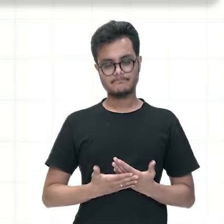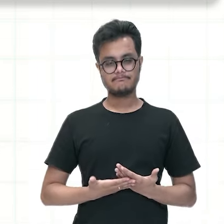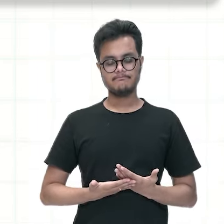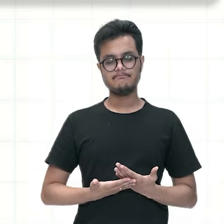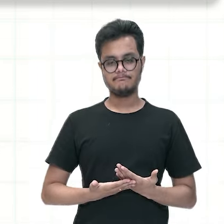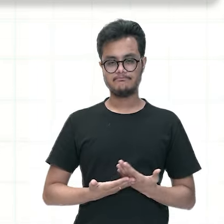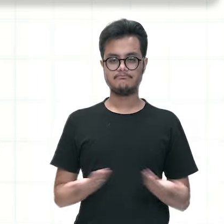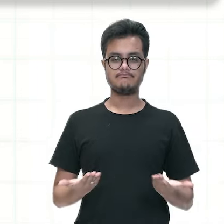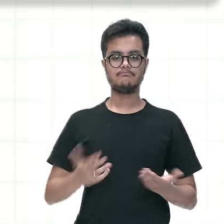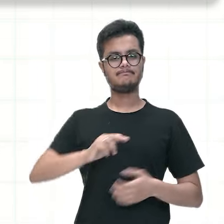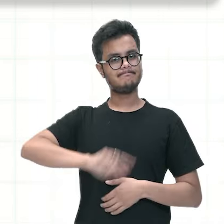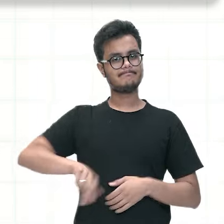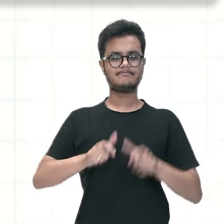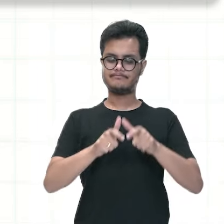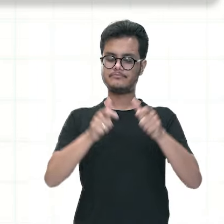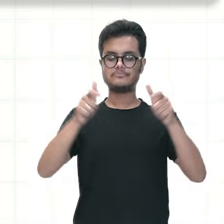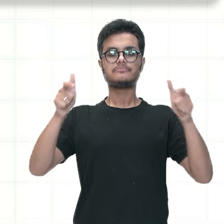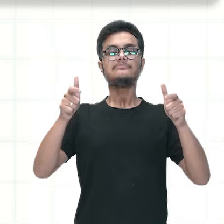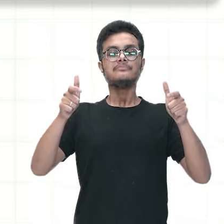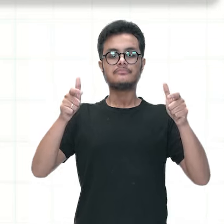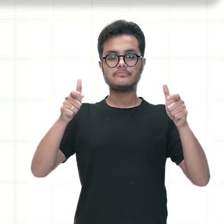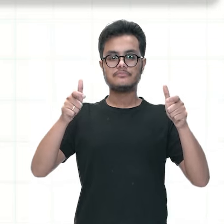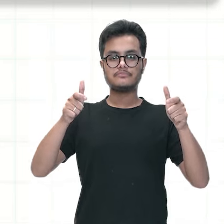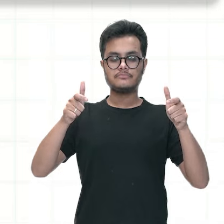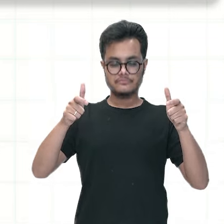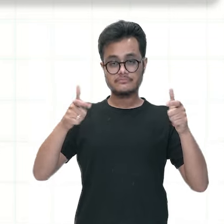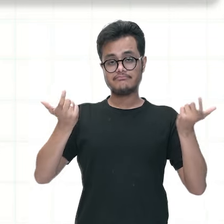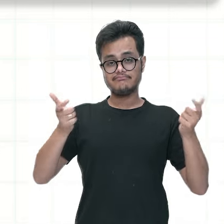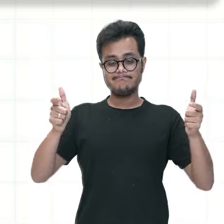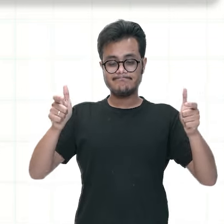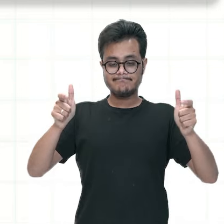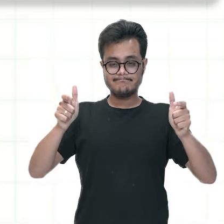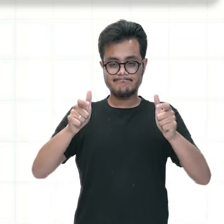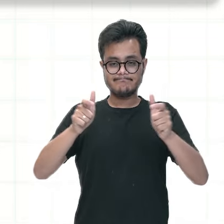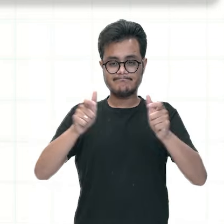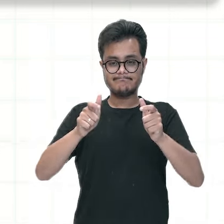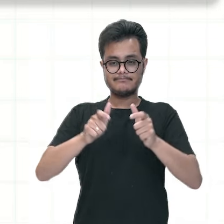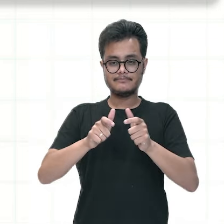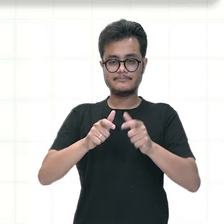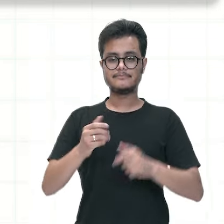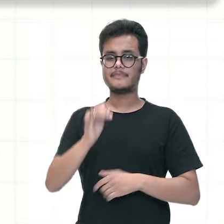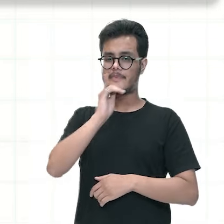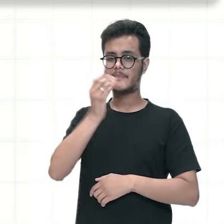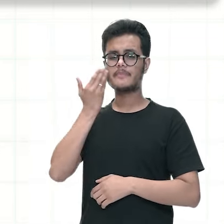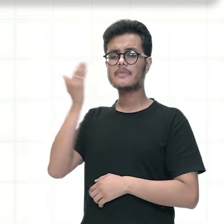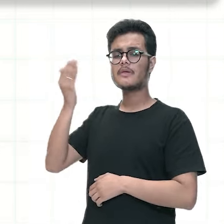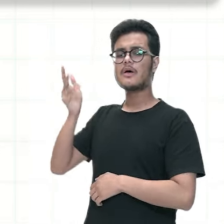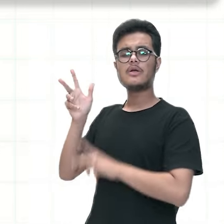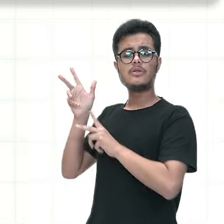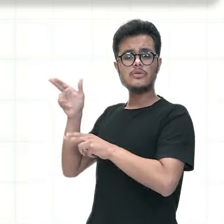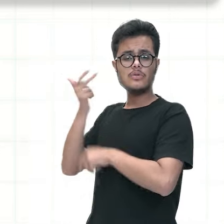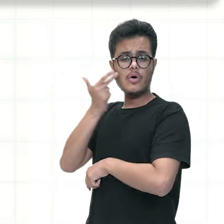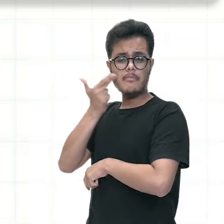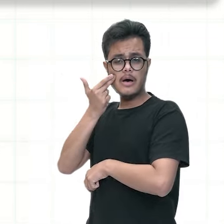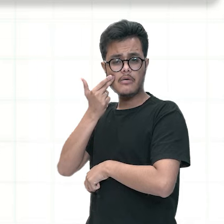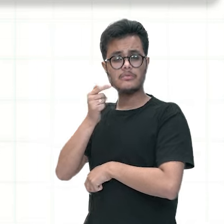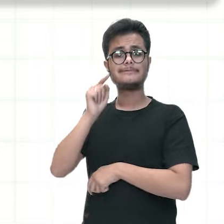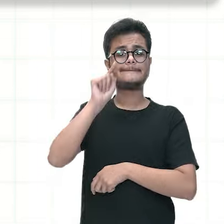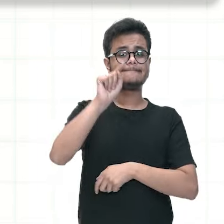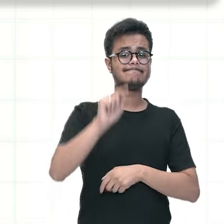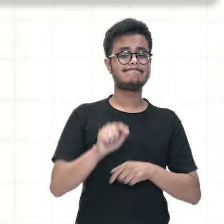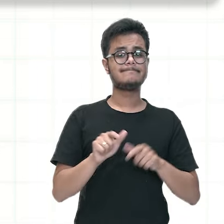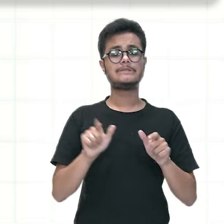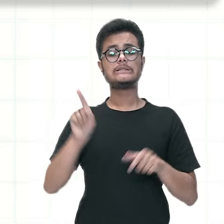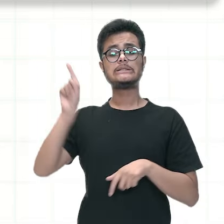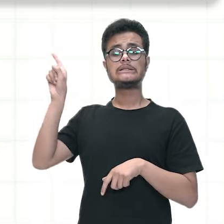que é o não desenvolvimento correto do crânio. Então, aqui a gente tem a presença de um crânio normal, de uma criança, e